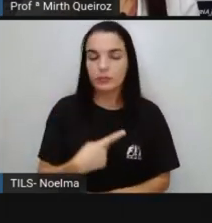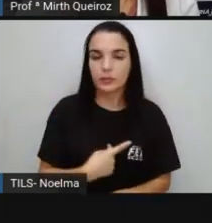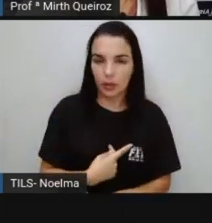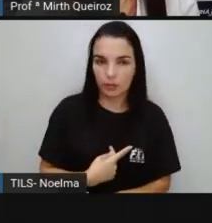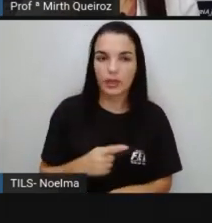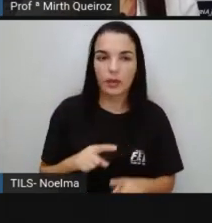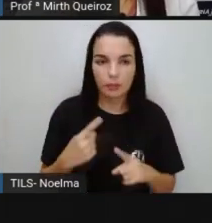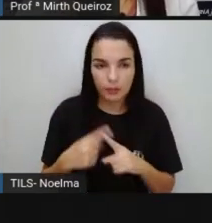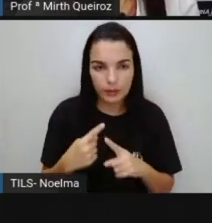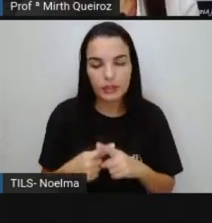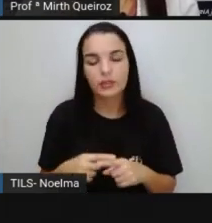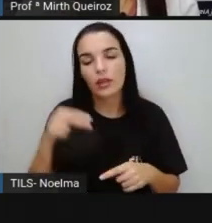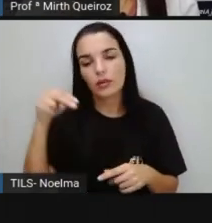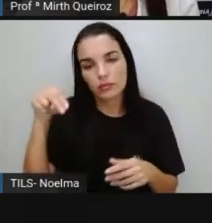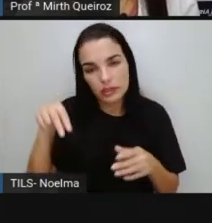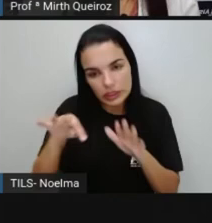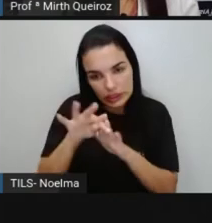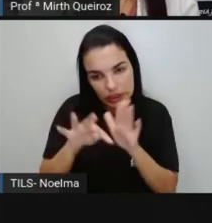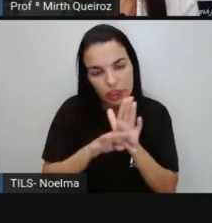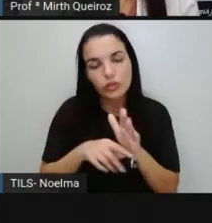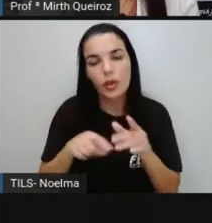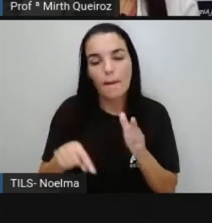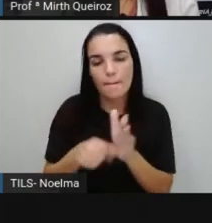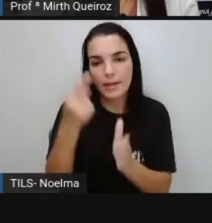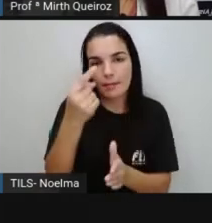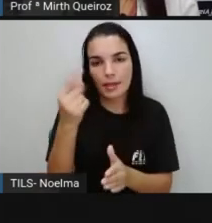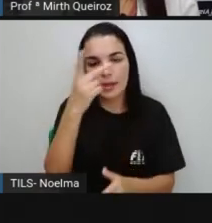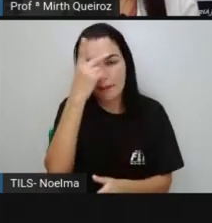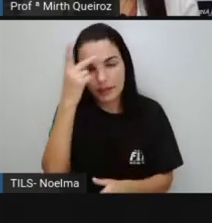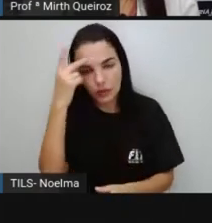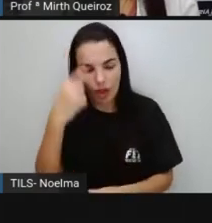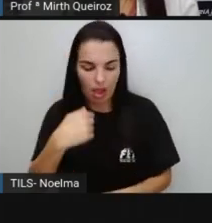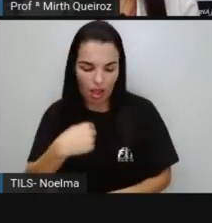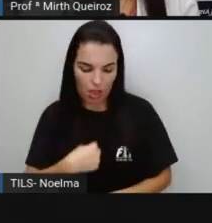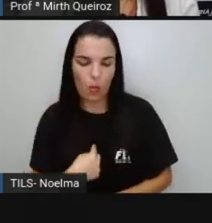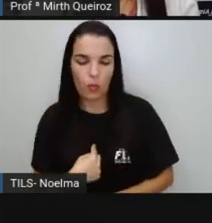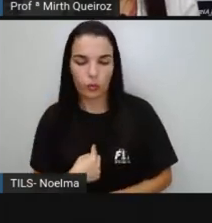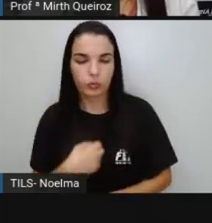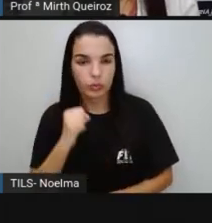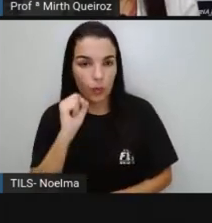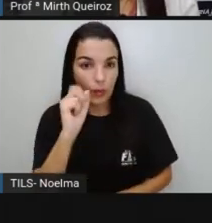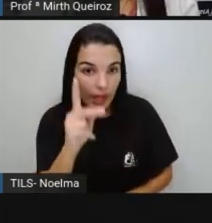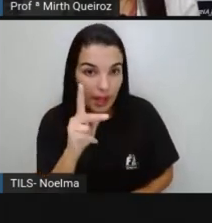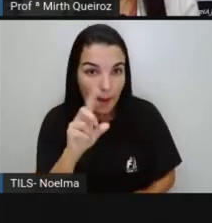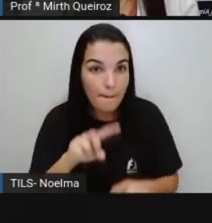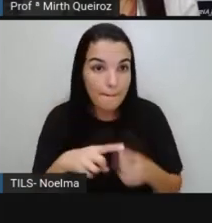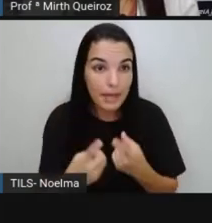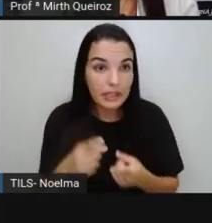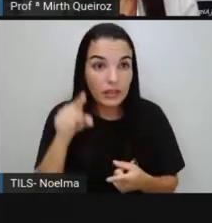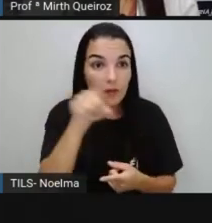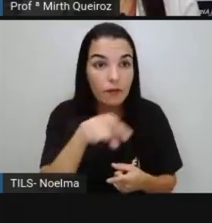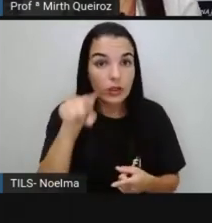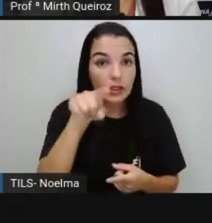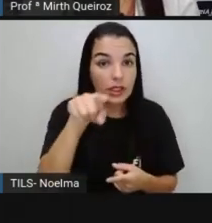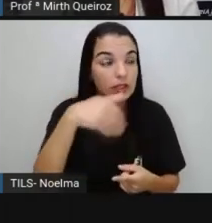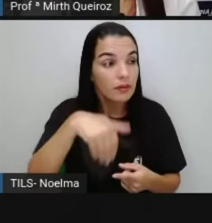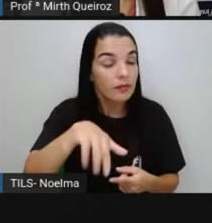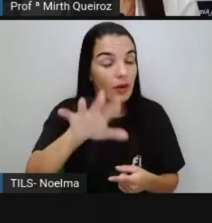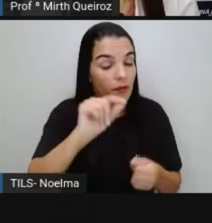vai vir em primeira pessoa. Mas o texto que vocês vão fazer é a biografia.